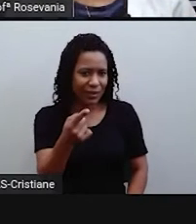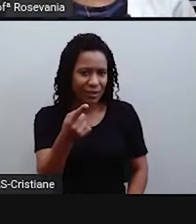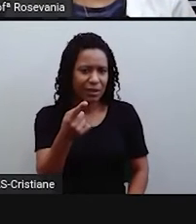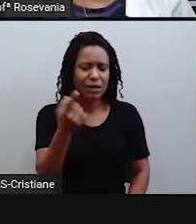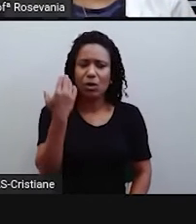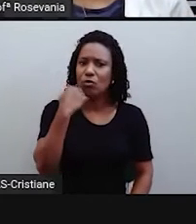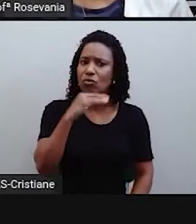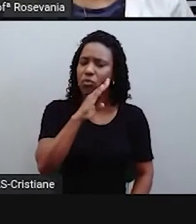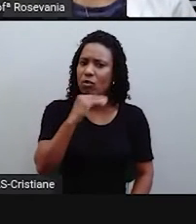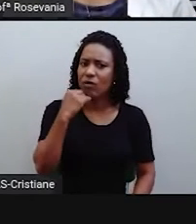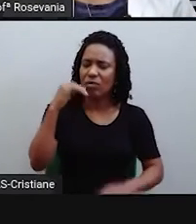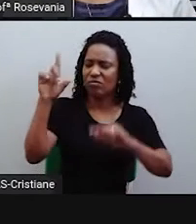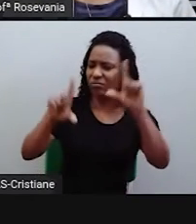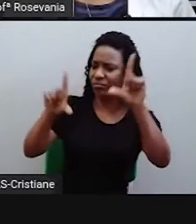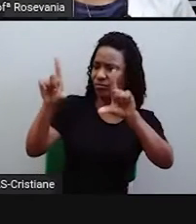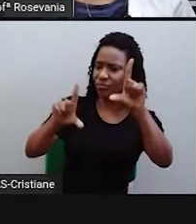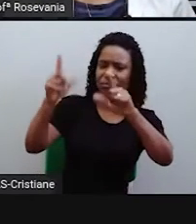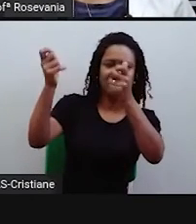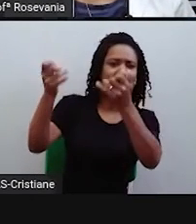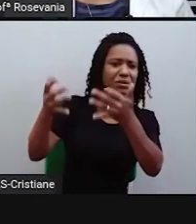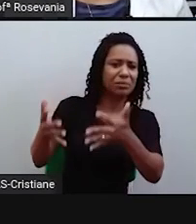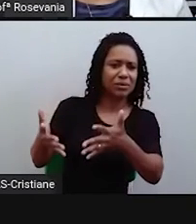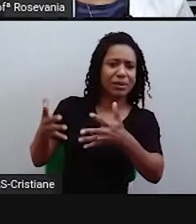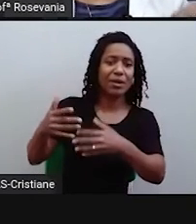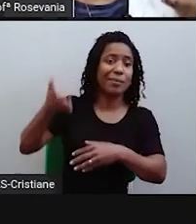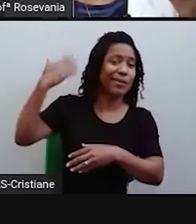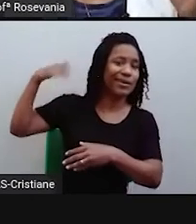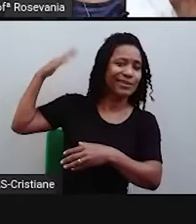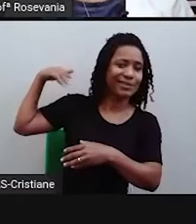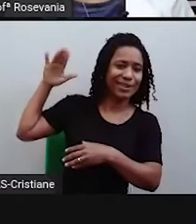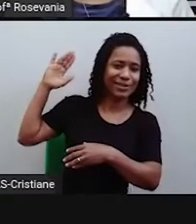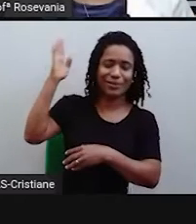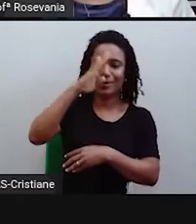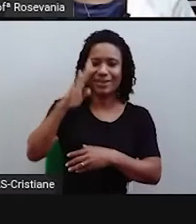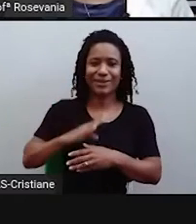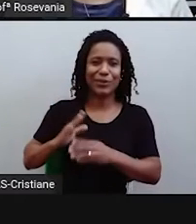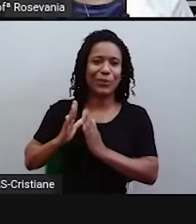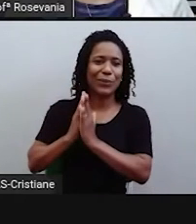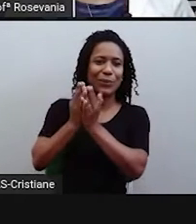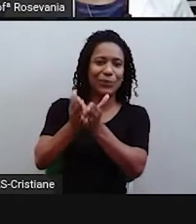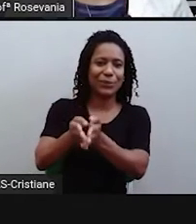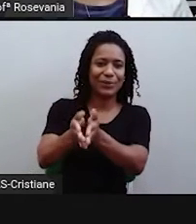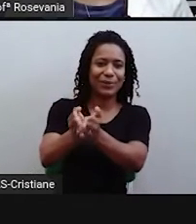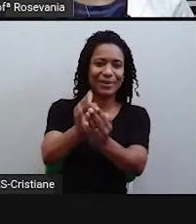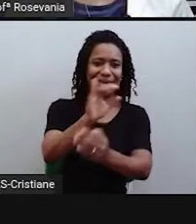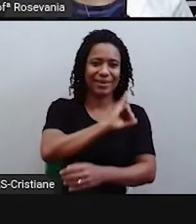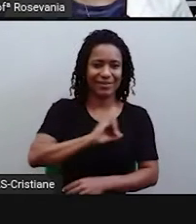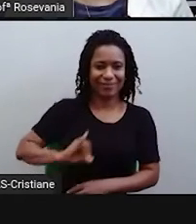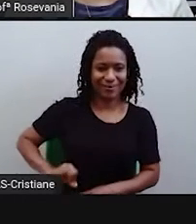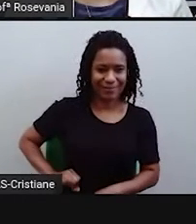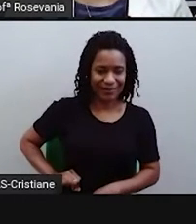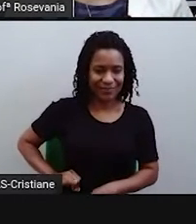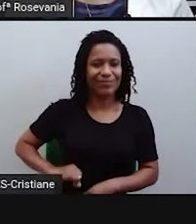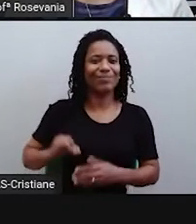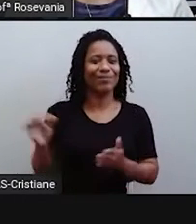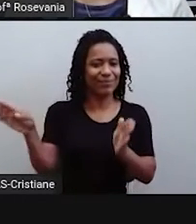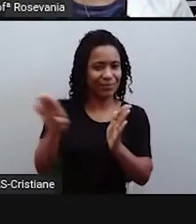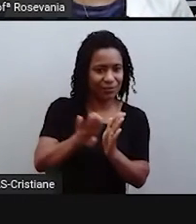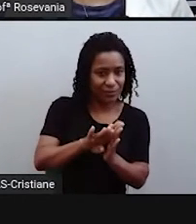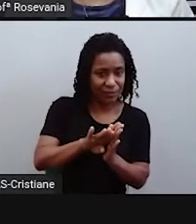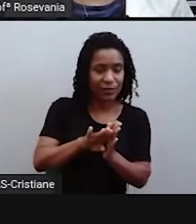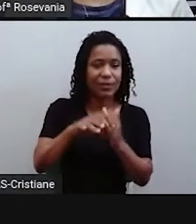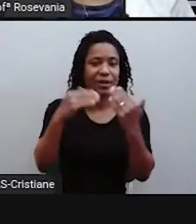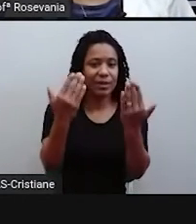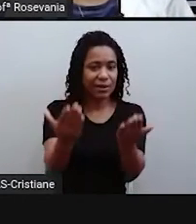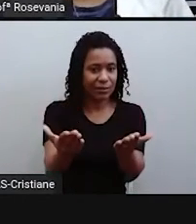agora, né? Nos tempos do Imperador. Então, o Brasil possuía 19 províncias, dentre as quais se encontrava a